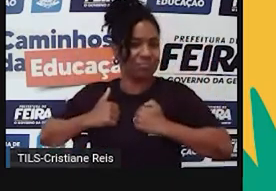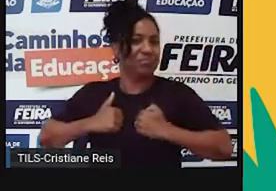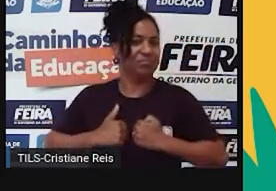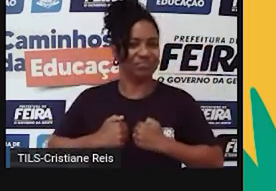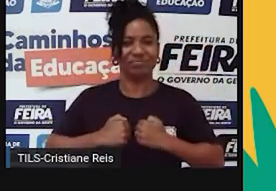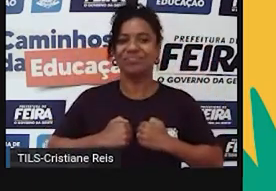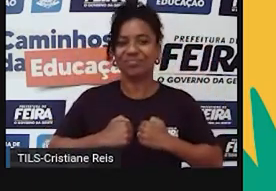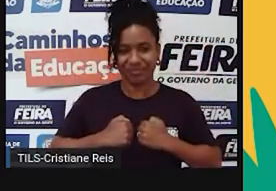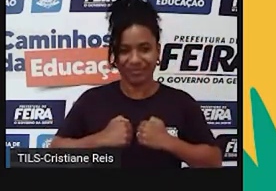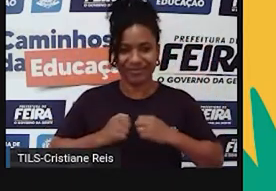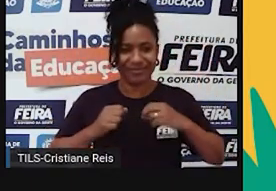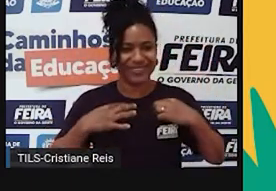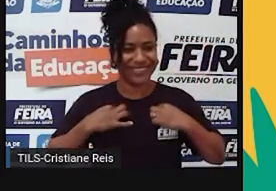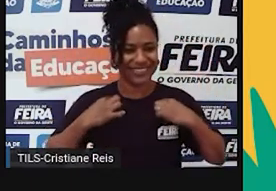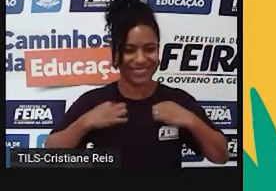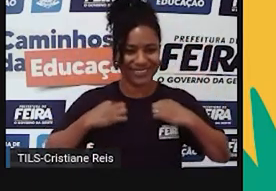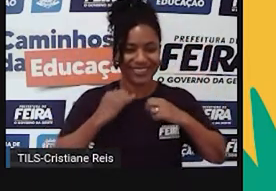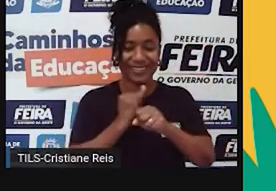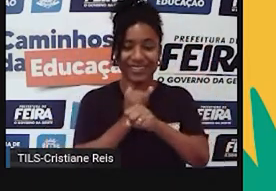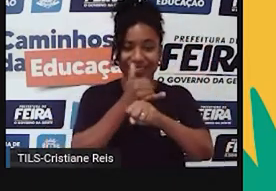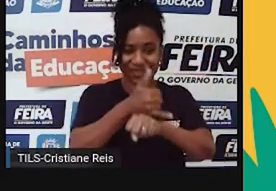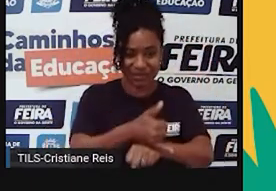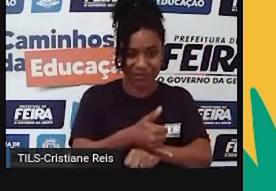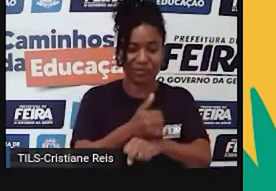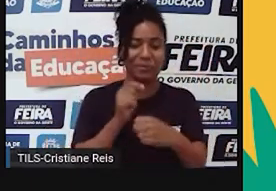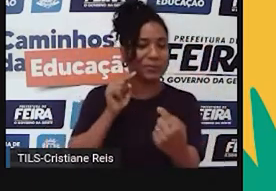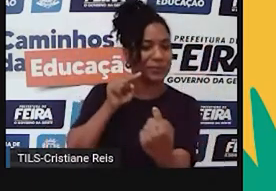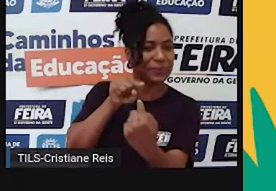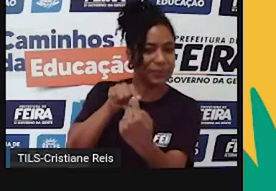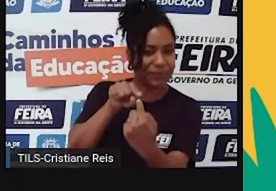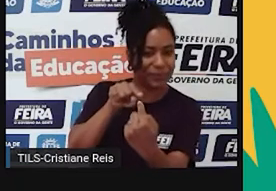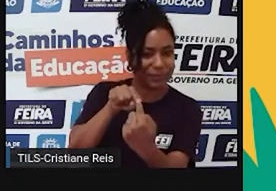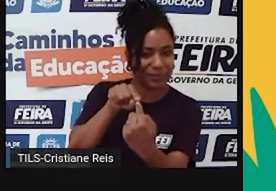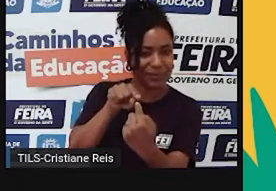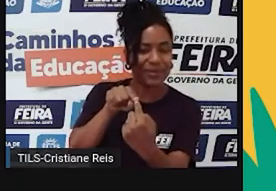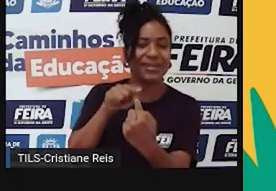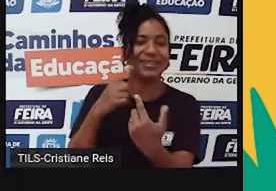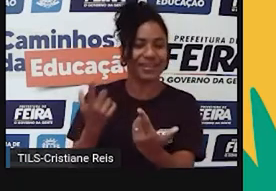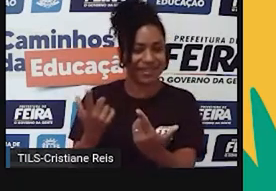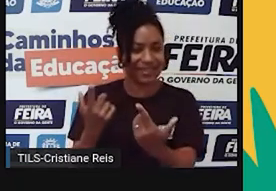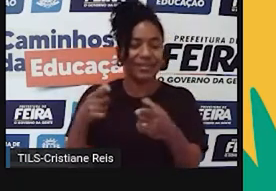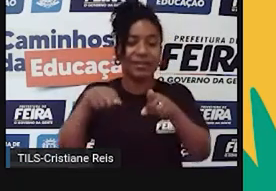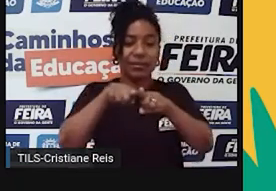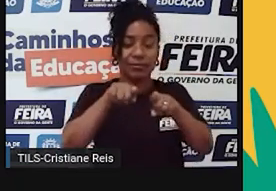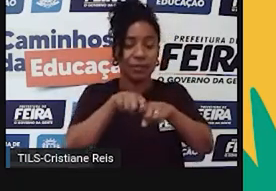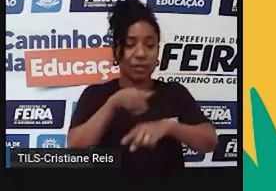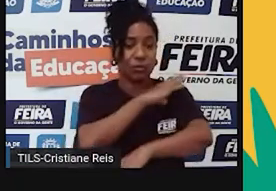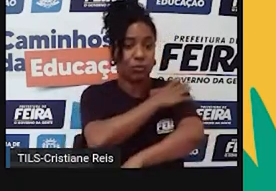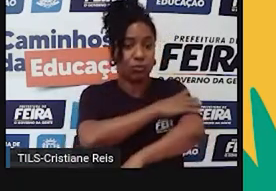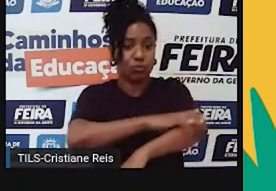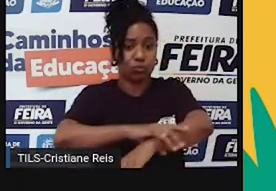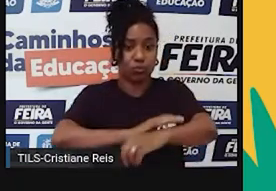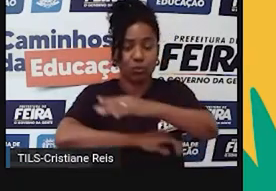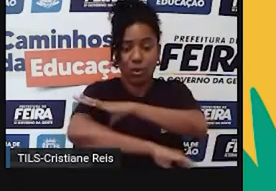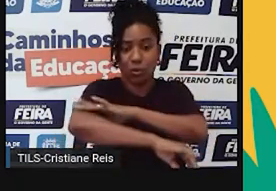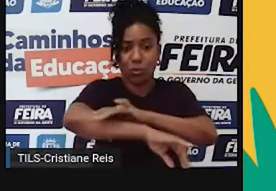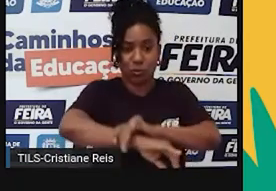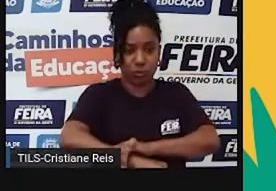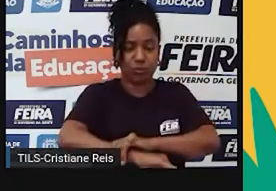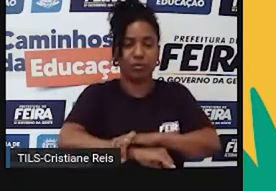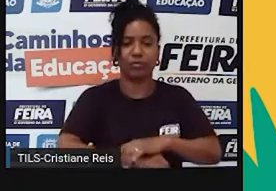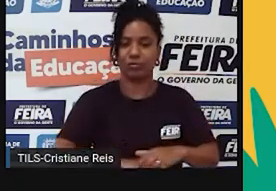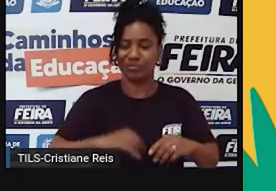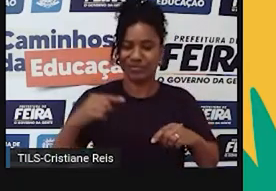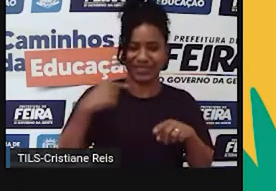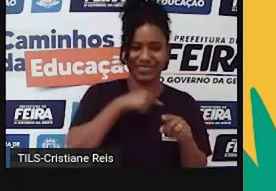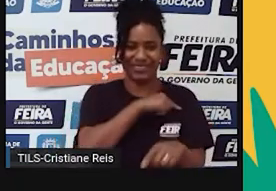ela, de certa forma, ela acaba protegendo, né, a pele do vaqueiro, a pele do sertanejo. Ali